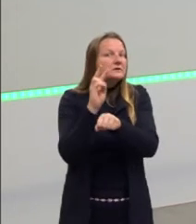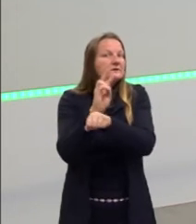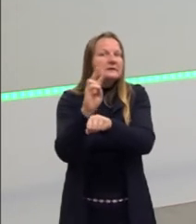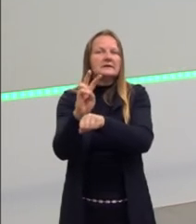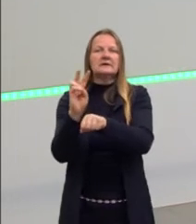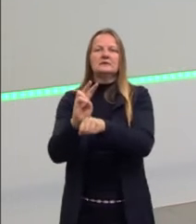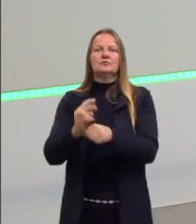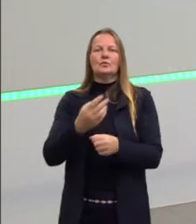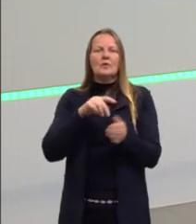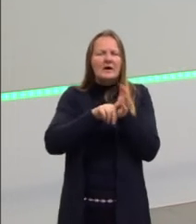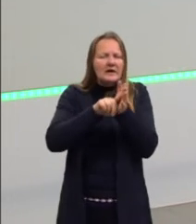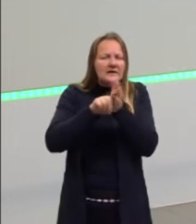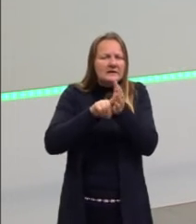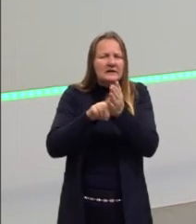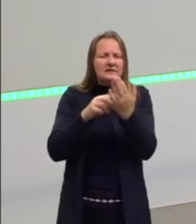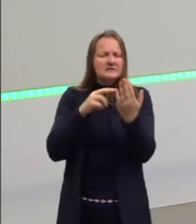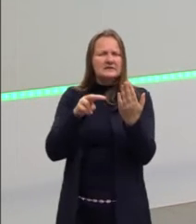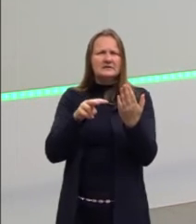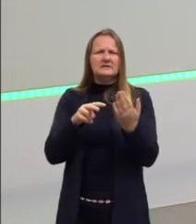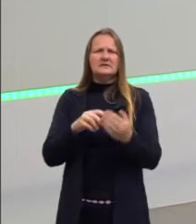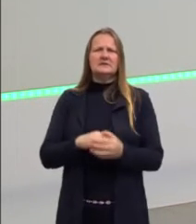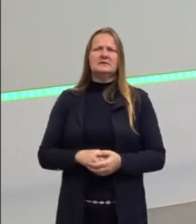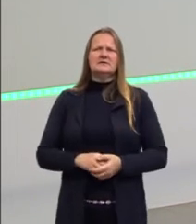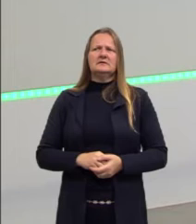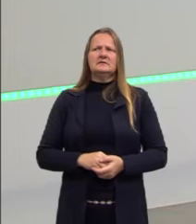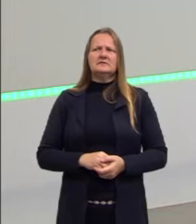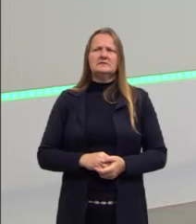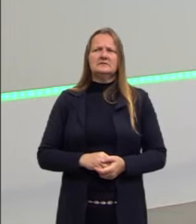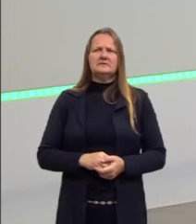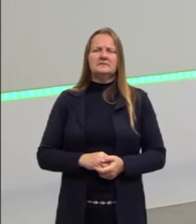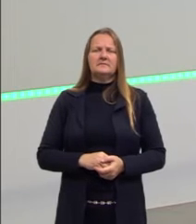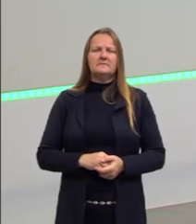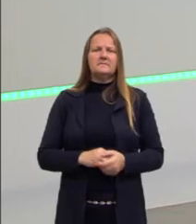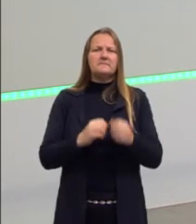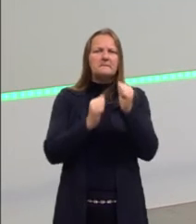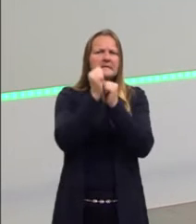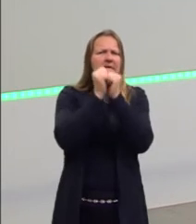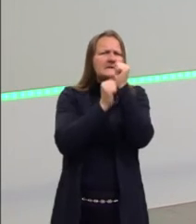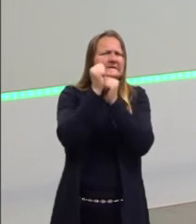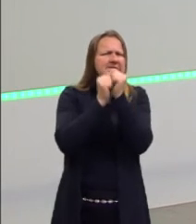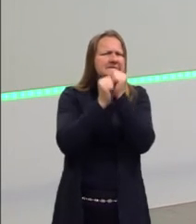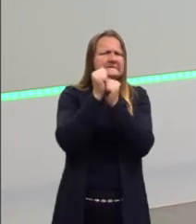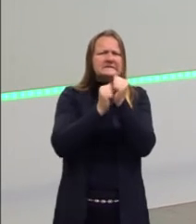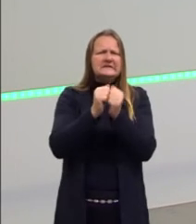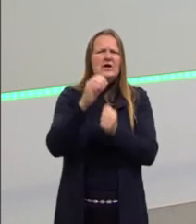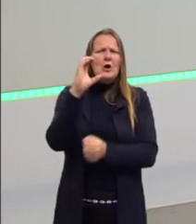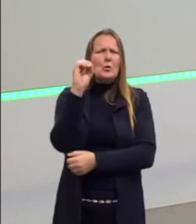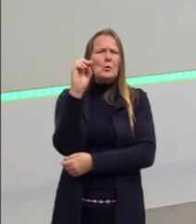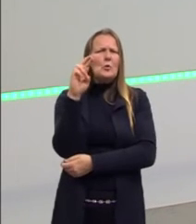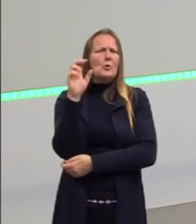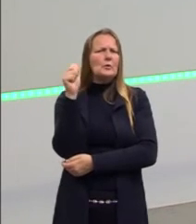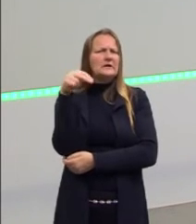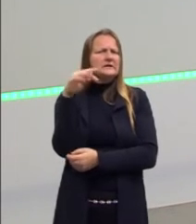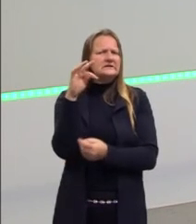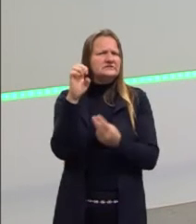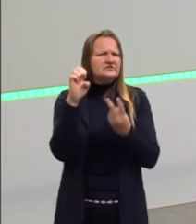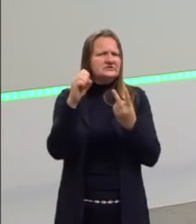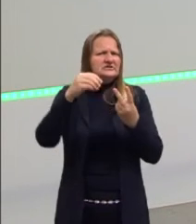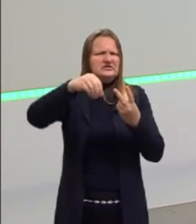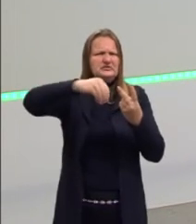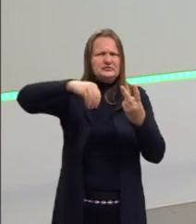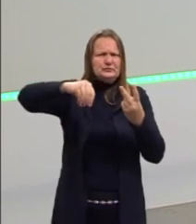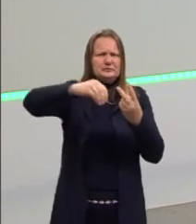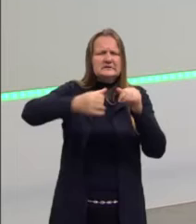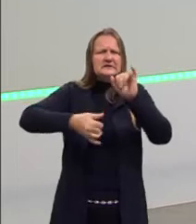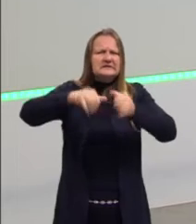esses alimentos que são super, né, hiperindustrializados, tem muito corante, tem muito ali coisas